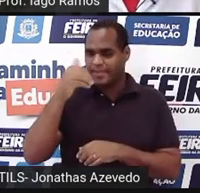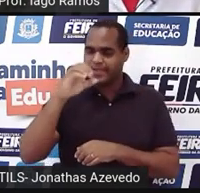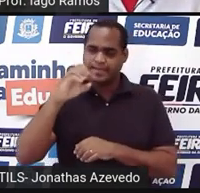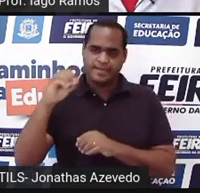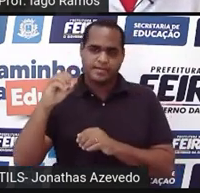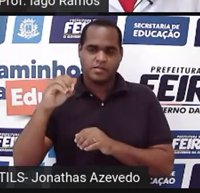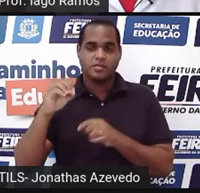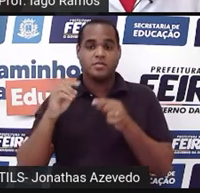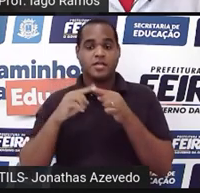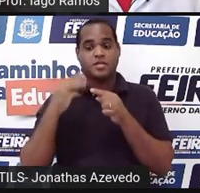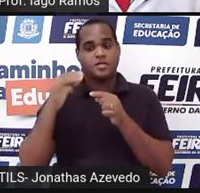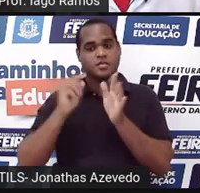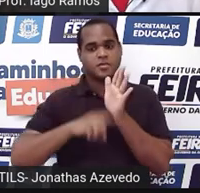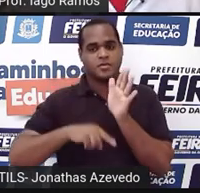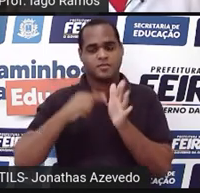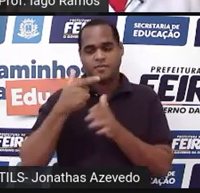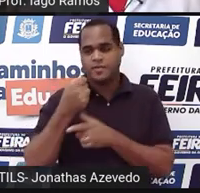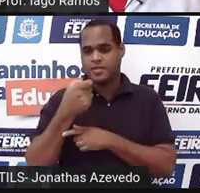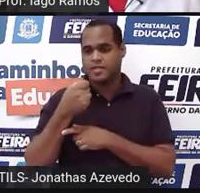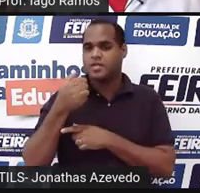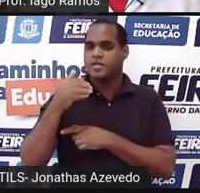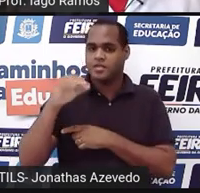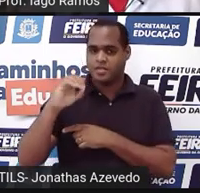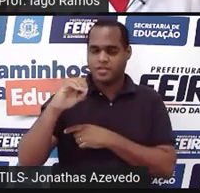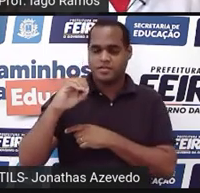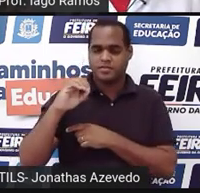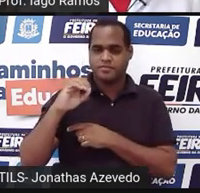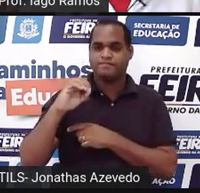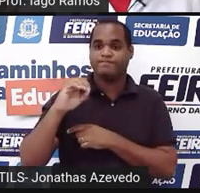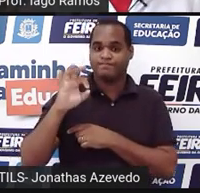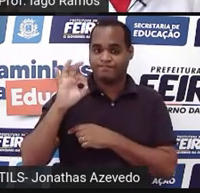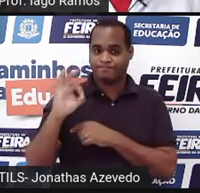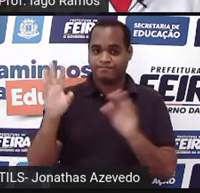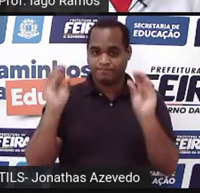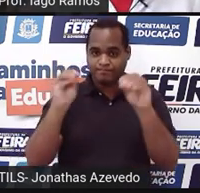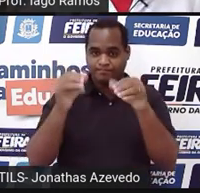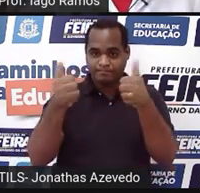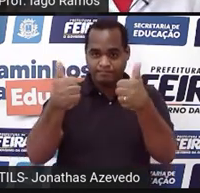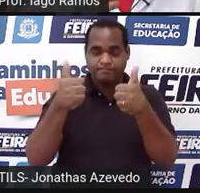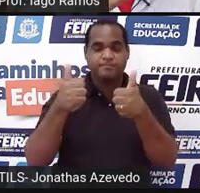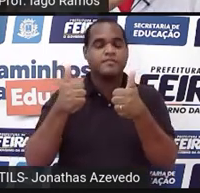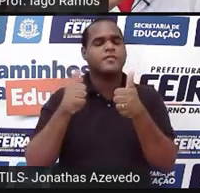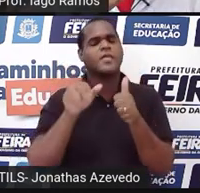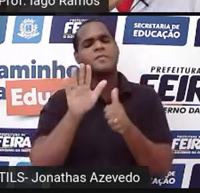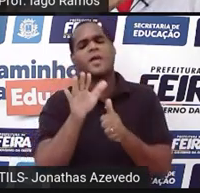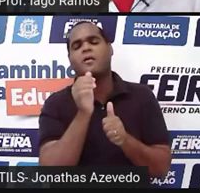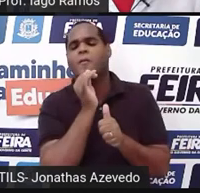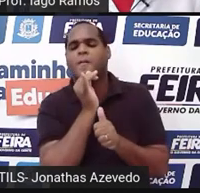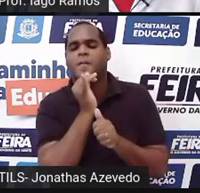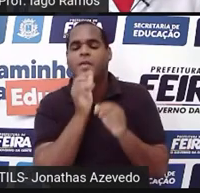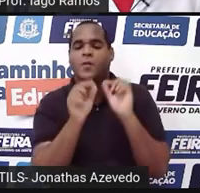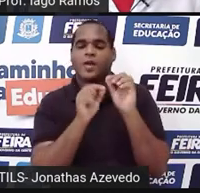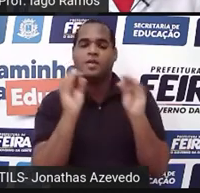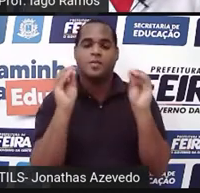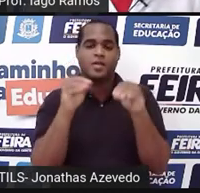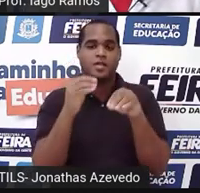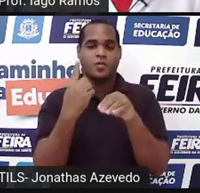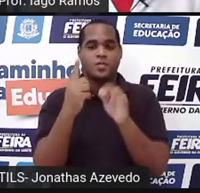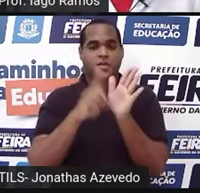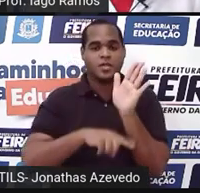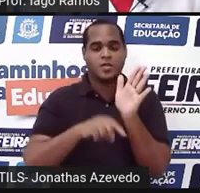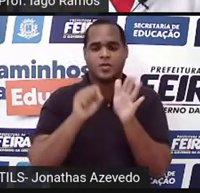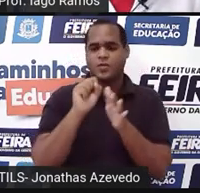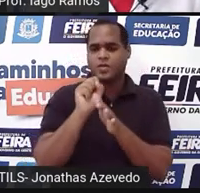30 menos 20, que vai dar 10, tá ali na tela. Só que quando a gente vai fazer 1 menos 8,